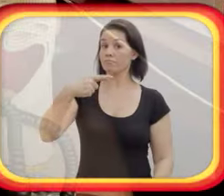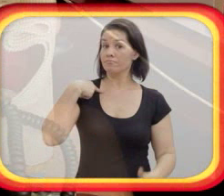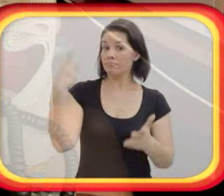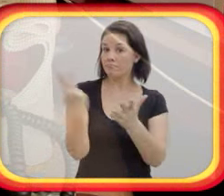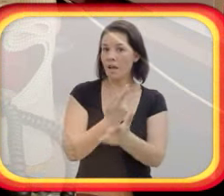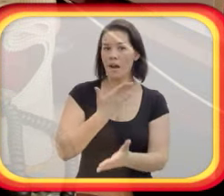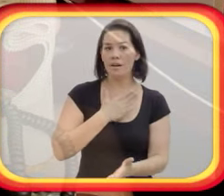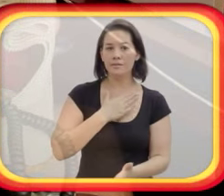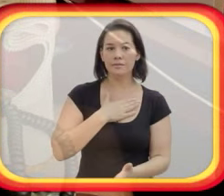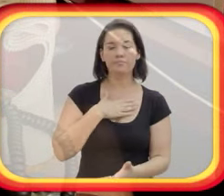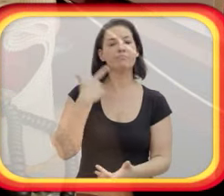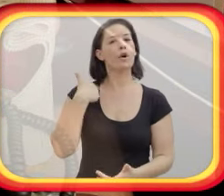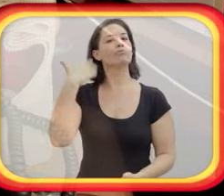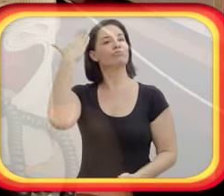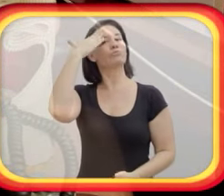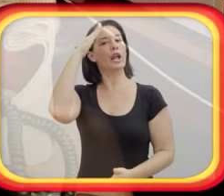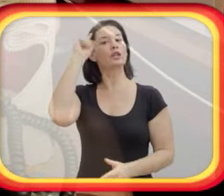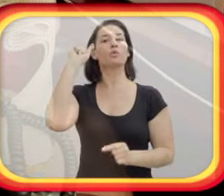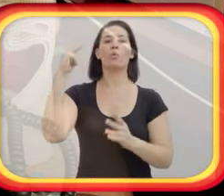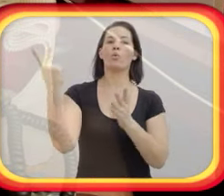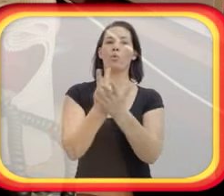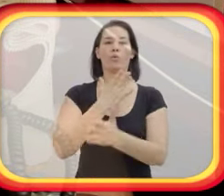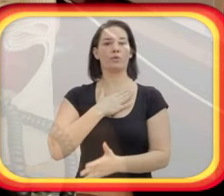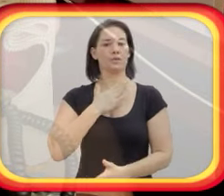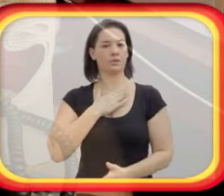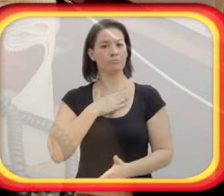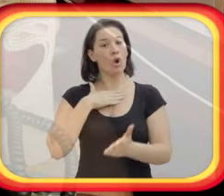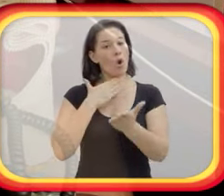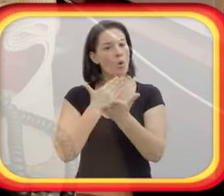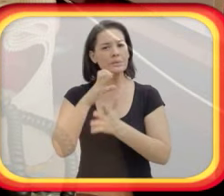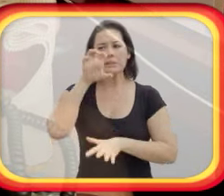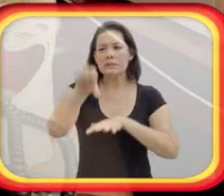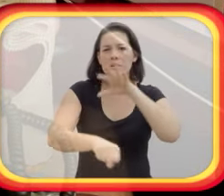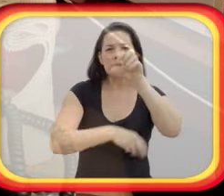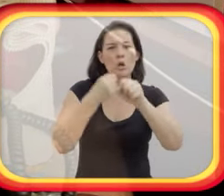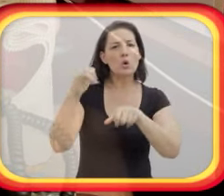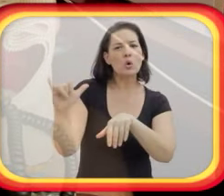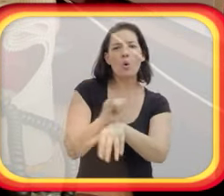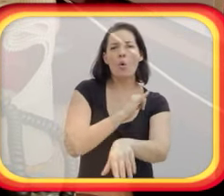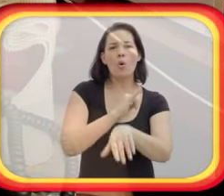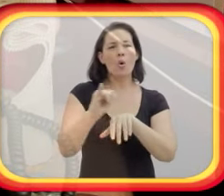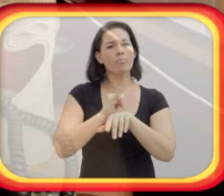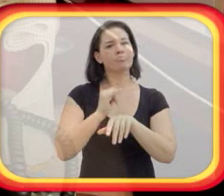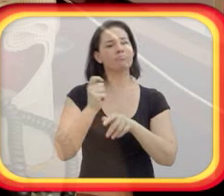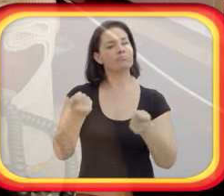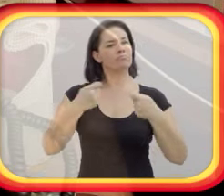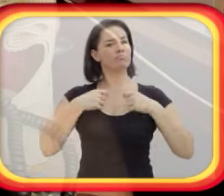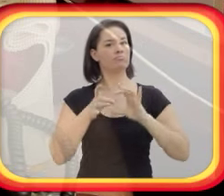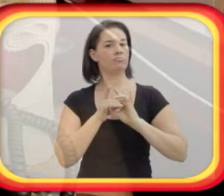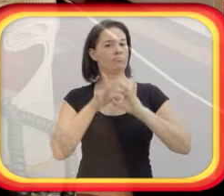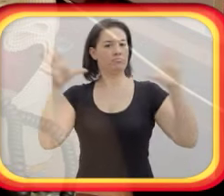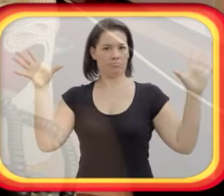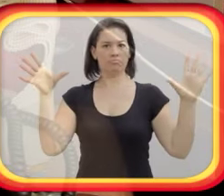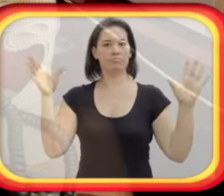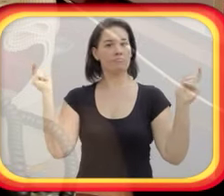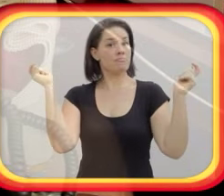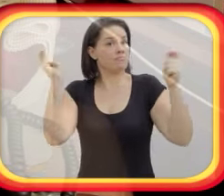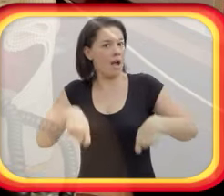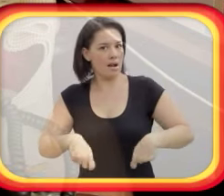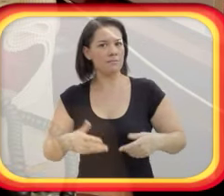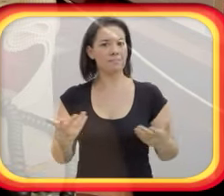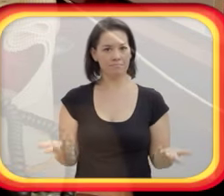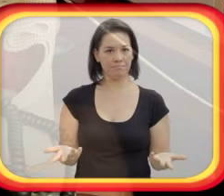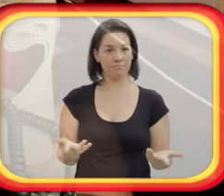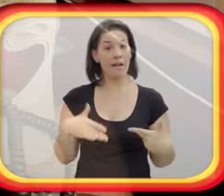Depois do meu acidente, quando eu entendi o que aconteceu comigo, eu comecei a buscar todas as formas de ser o mais independente possível, dentro das